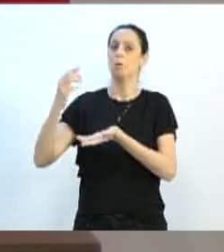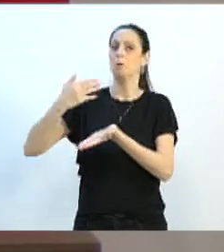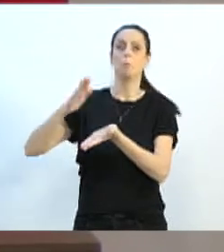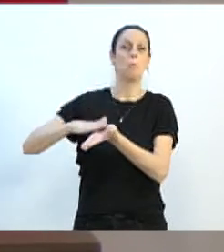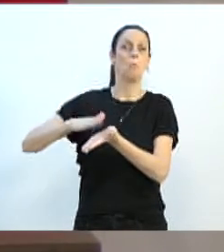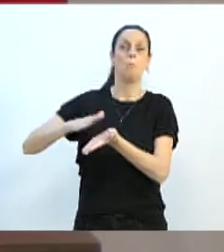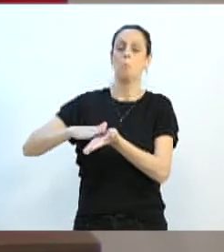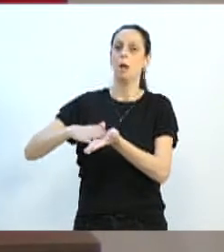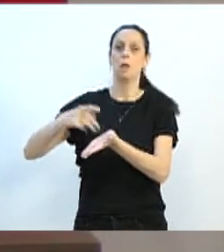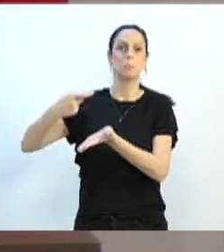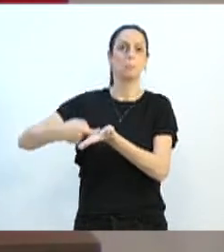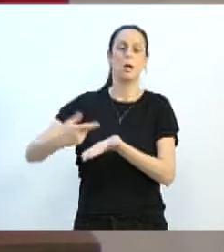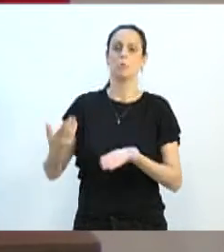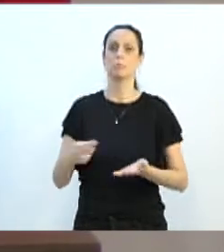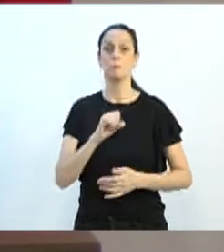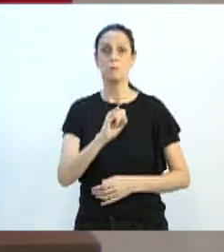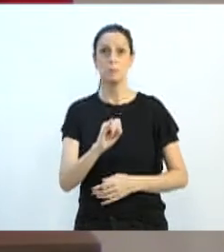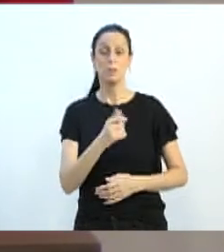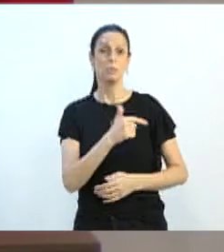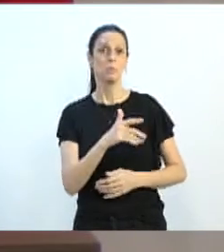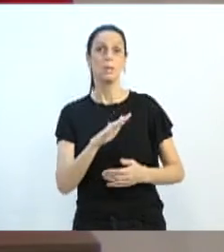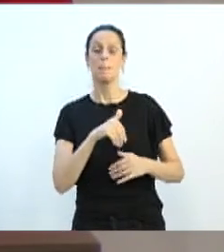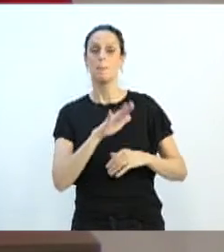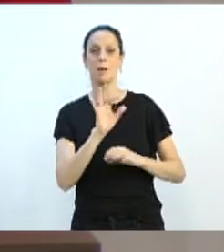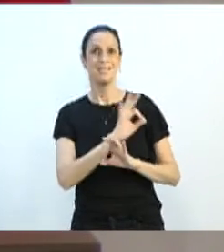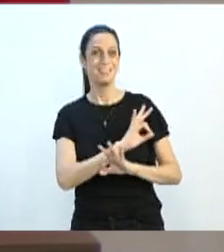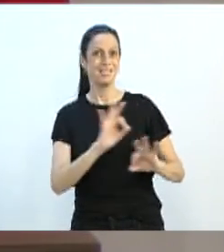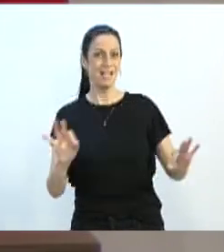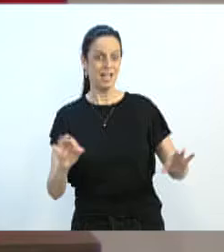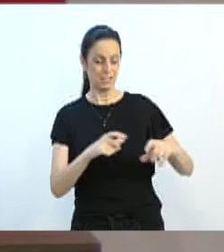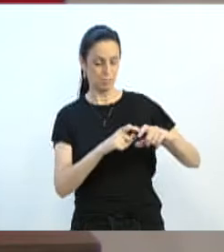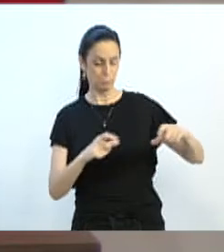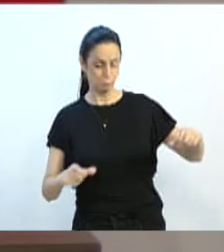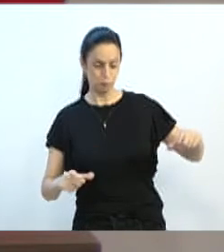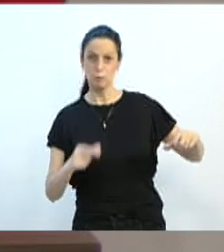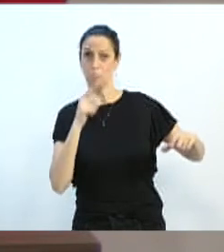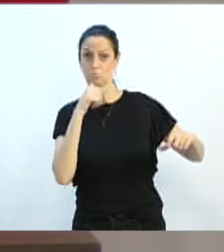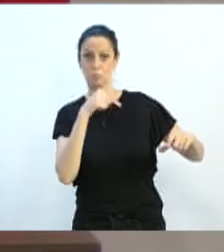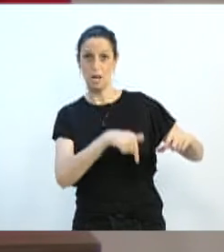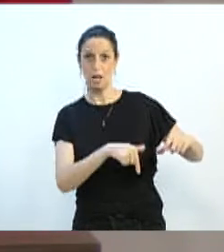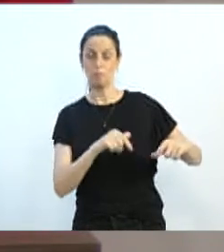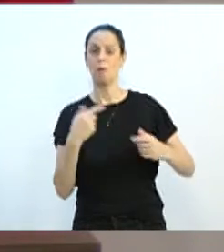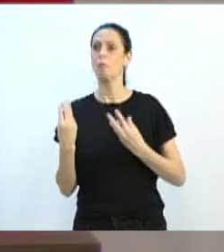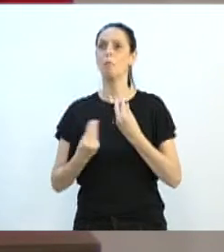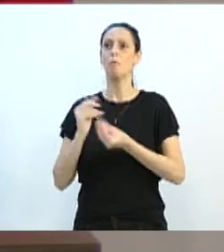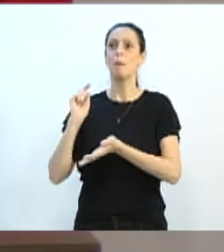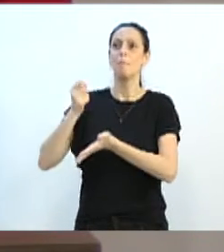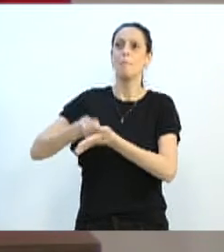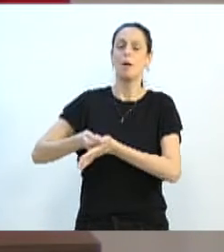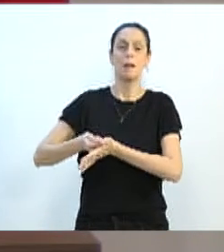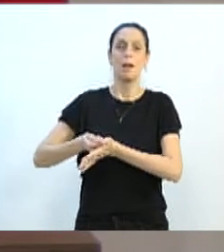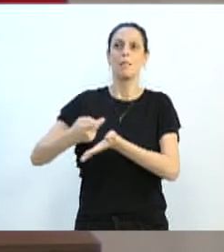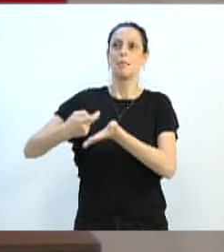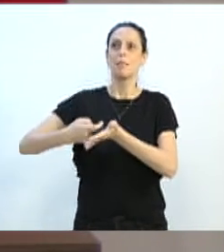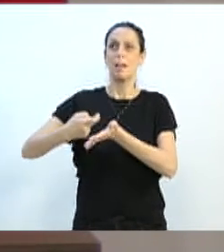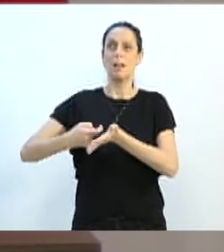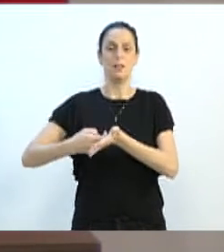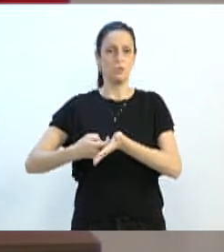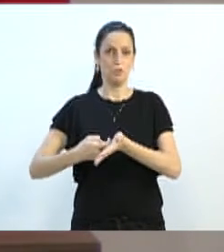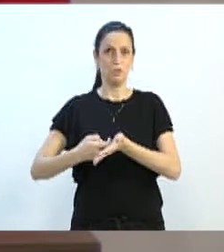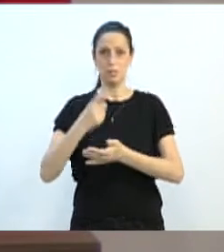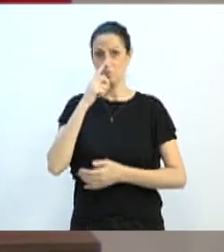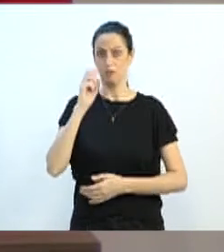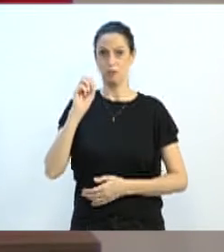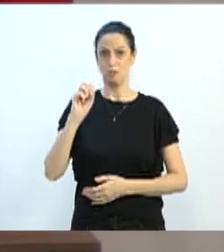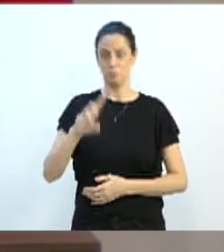tem mais conta, não tem mais coleta de lixo marcada ali. Sugiro. Sugiro que, se essa coleta tem que ser